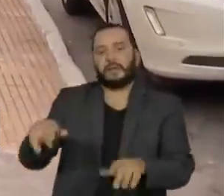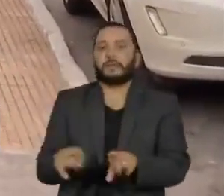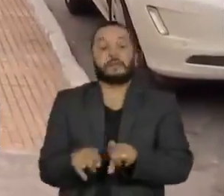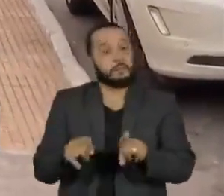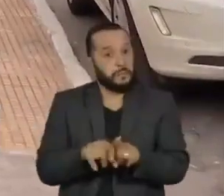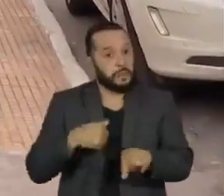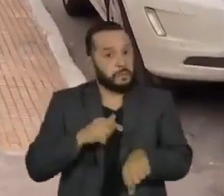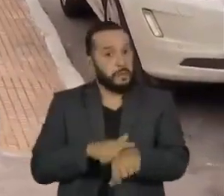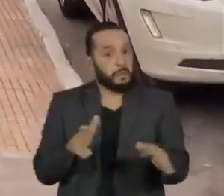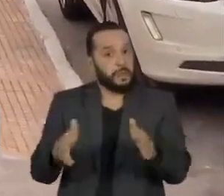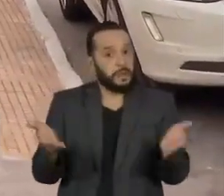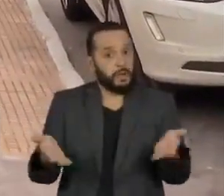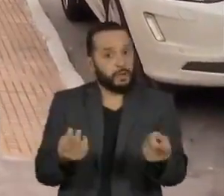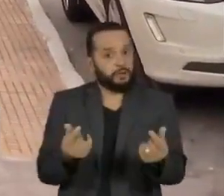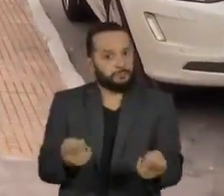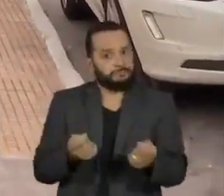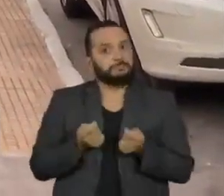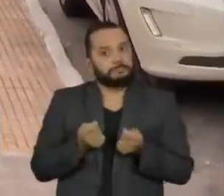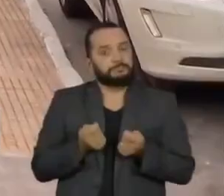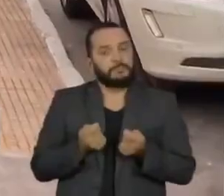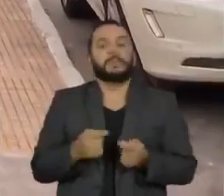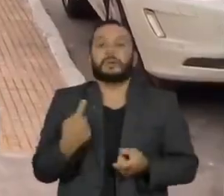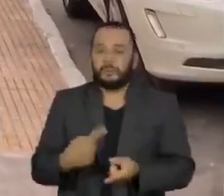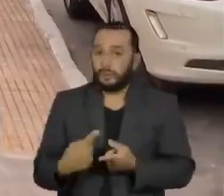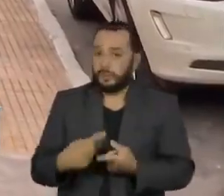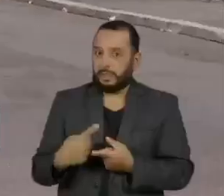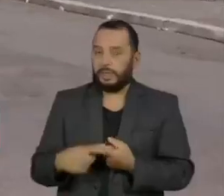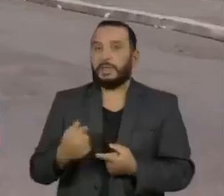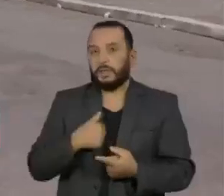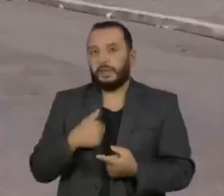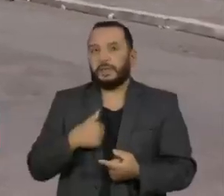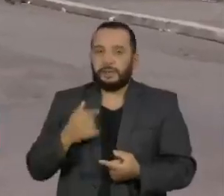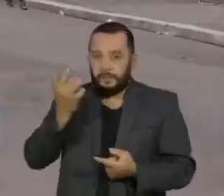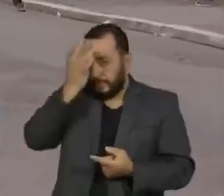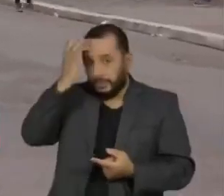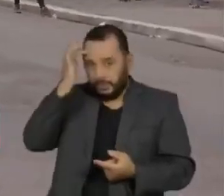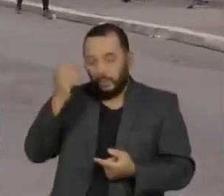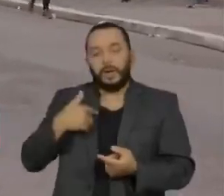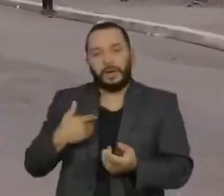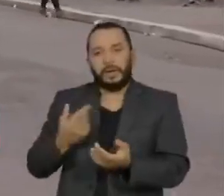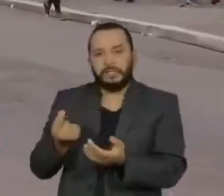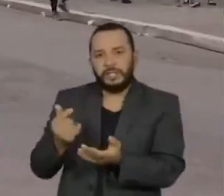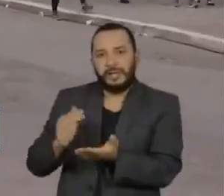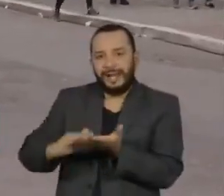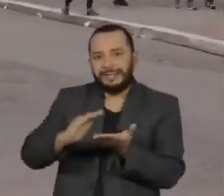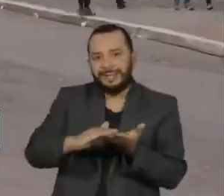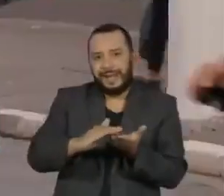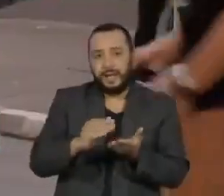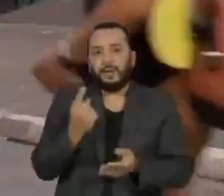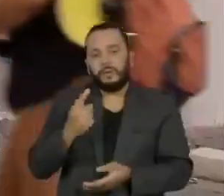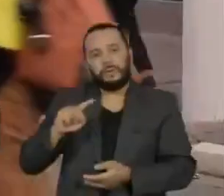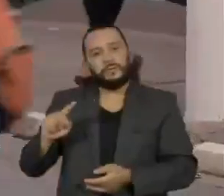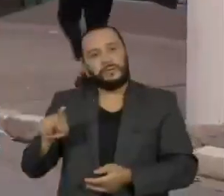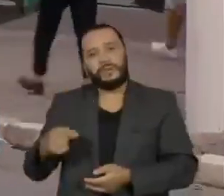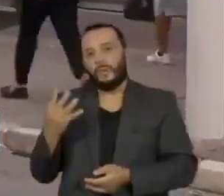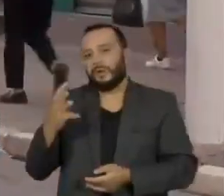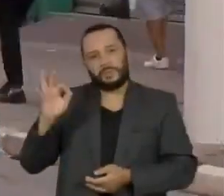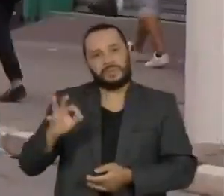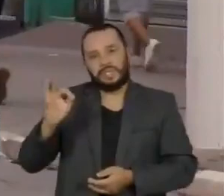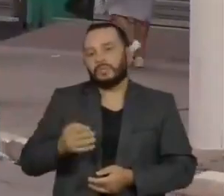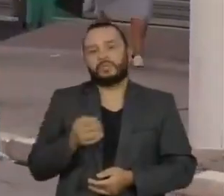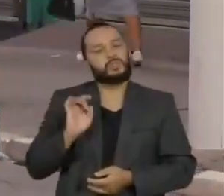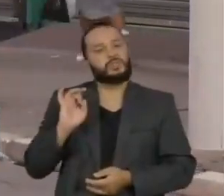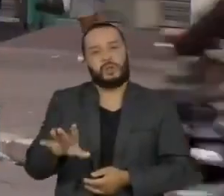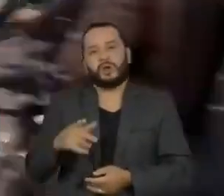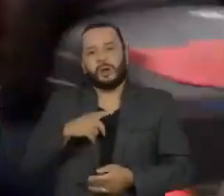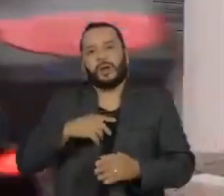puxar as rédeas vem de quem pretende torrar as economias ainda este ano. Só 1,4% do público. A pesquisa foi feita pela